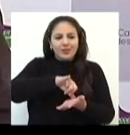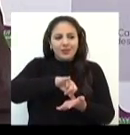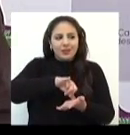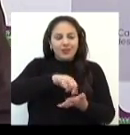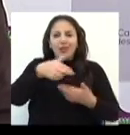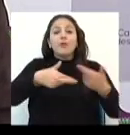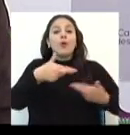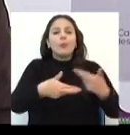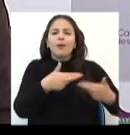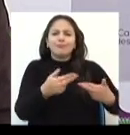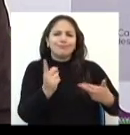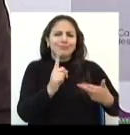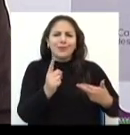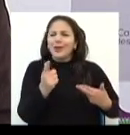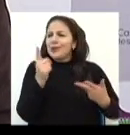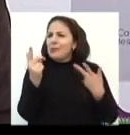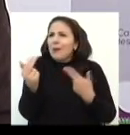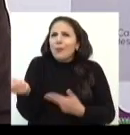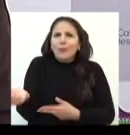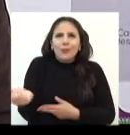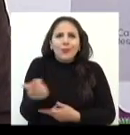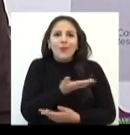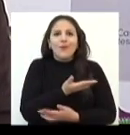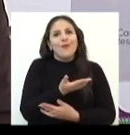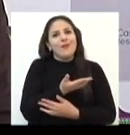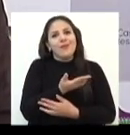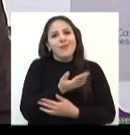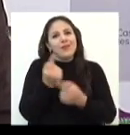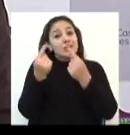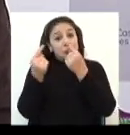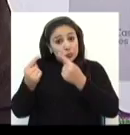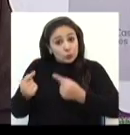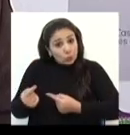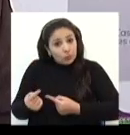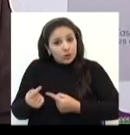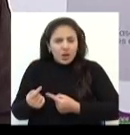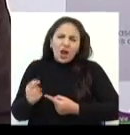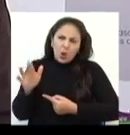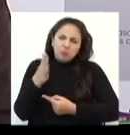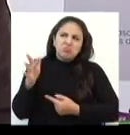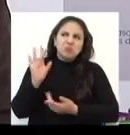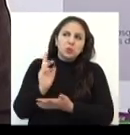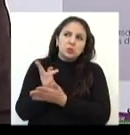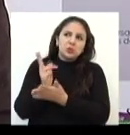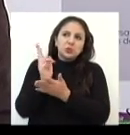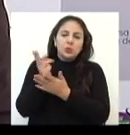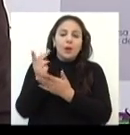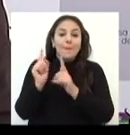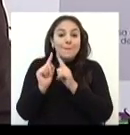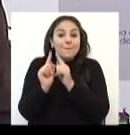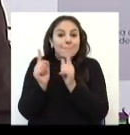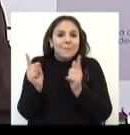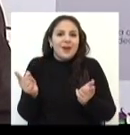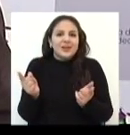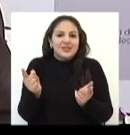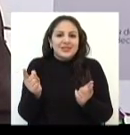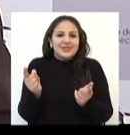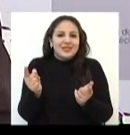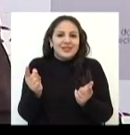novo parque, com estruturas e monumentos que permanecem, é verdade, mas com uma